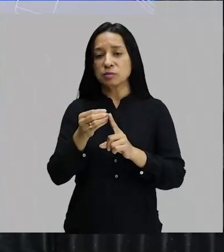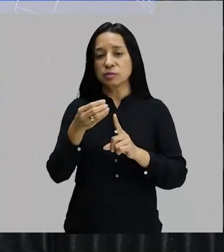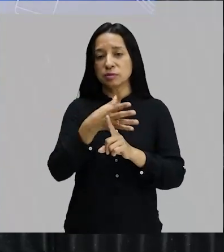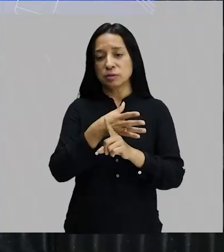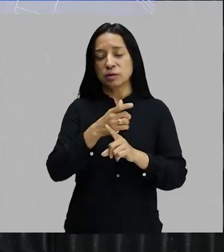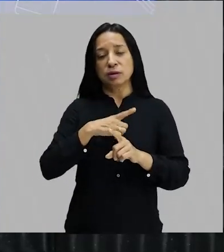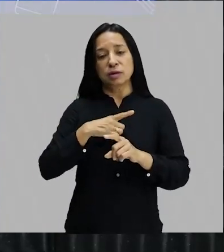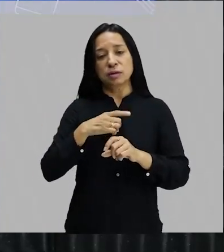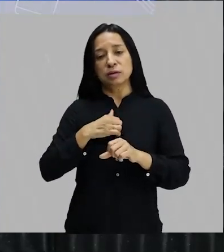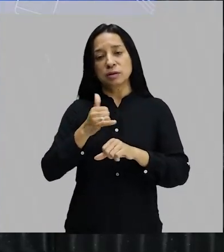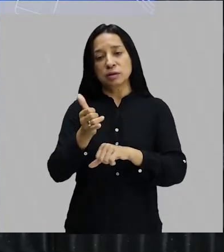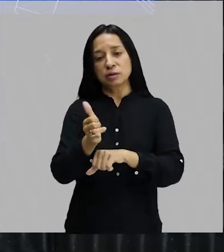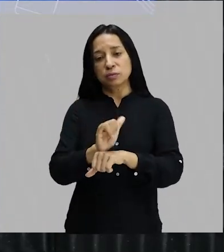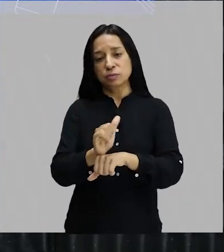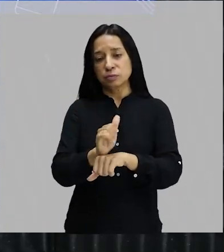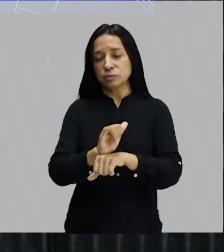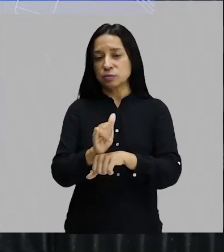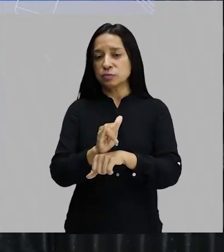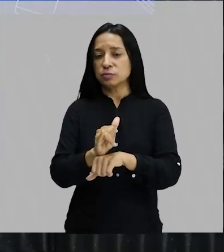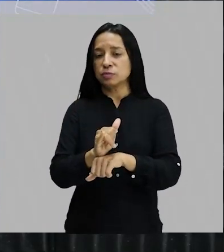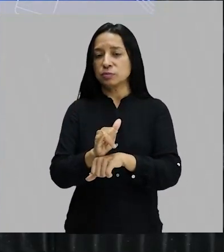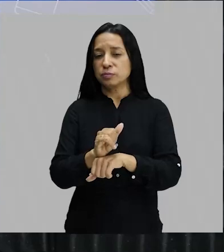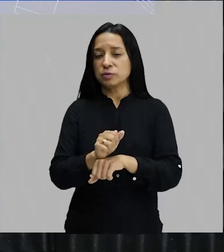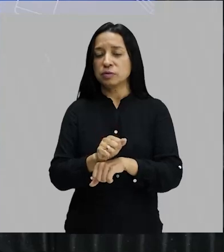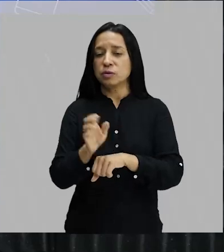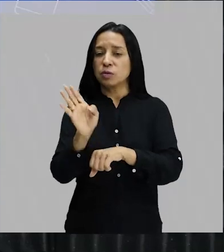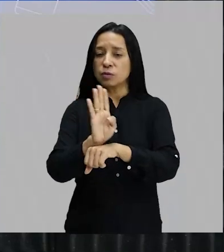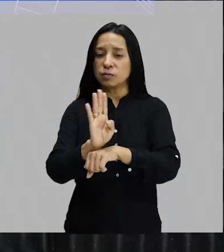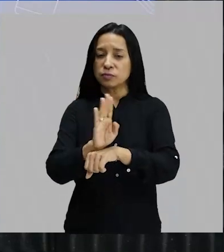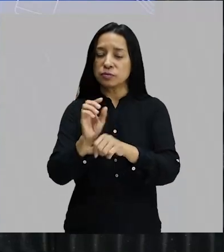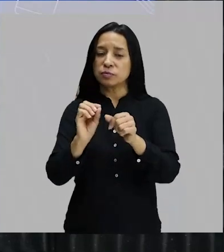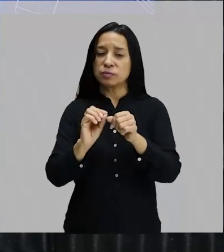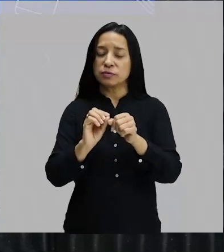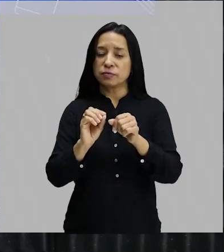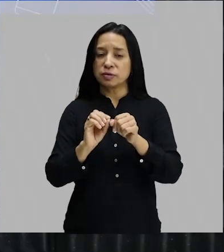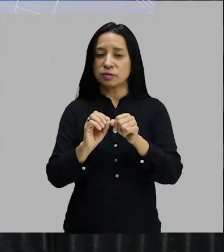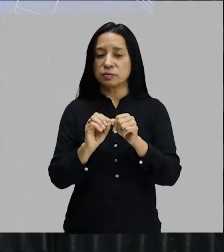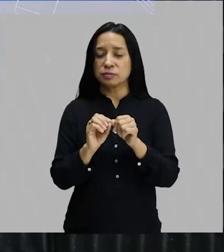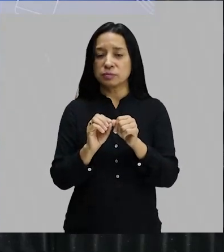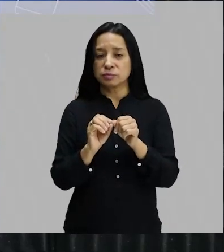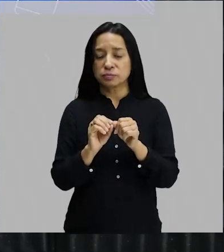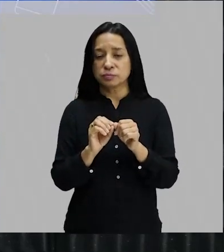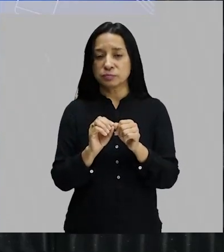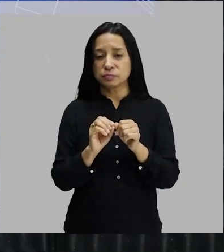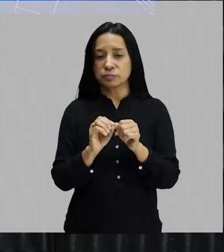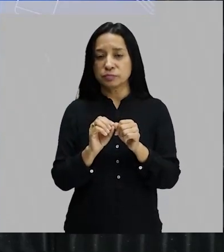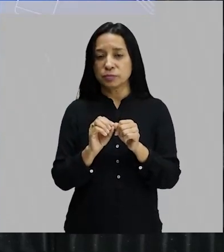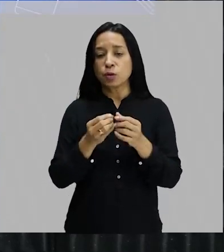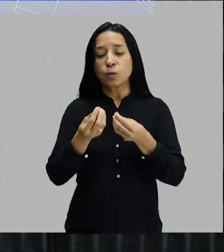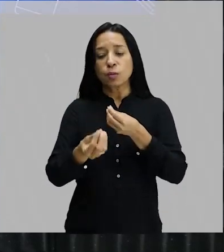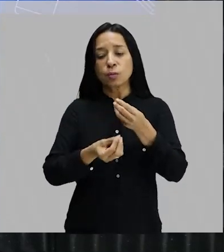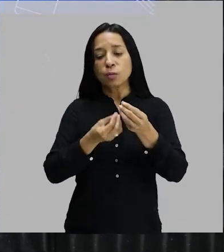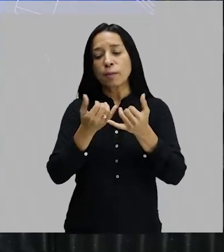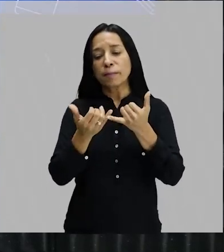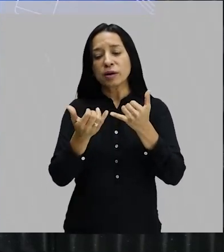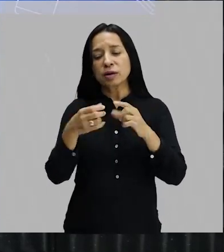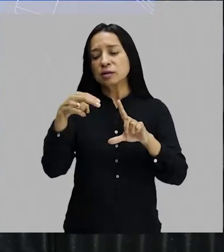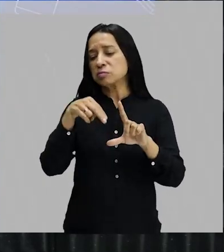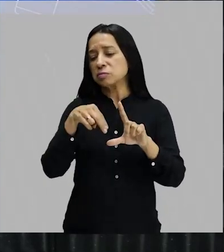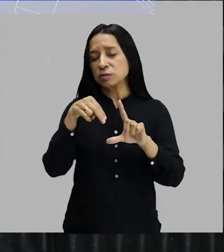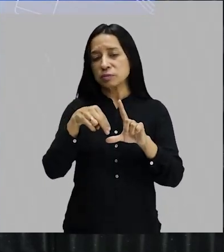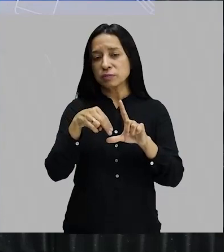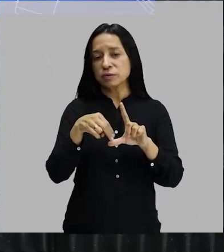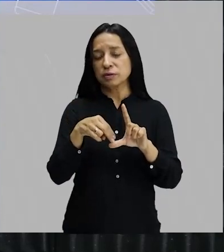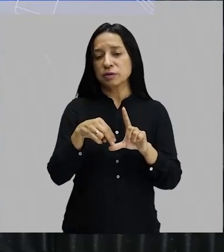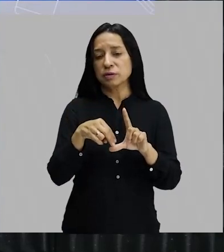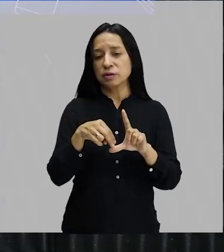Tem no YouTube uma série produzida como se fosse uma mini série, novela, alguma coisa do tipo,